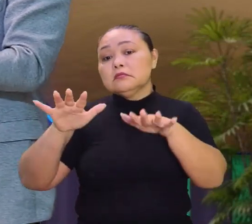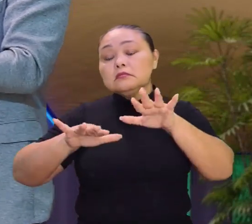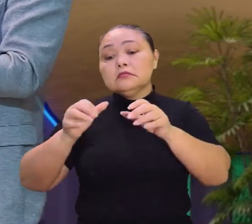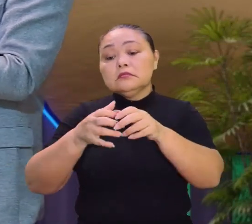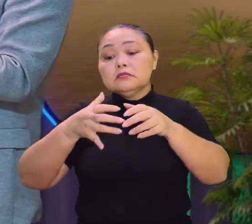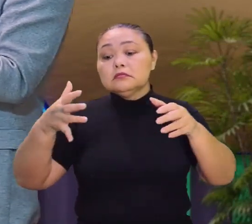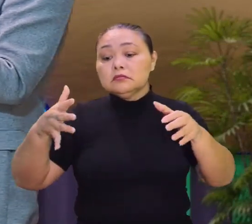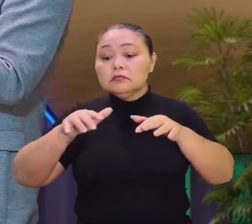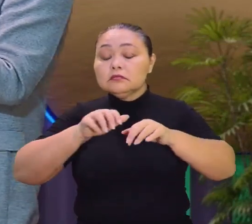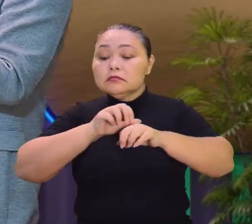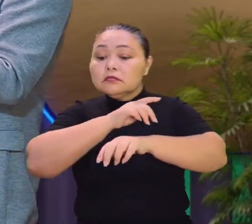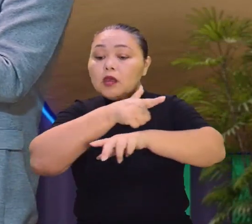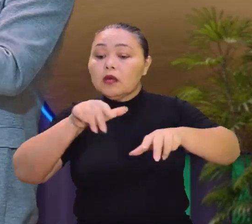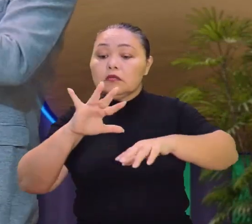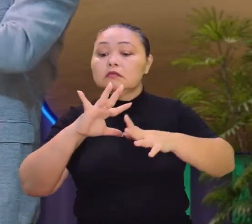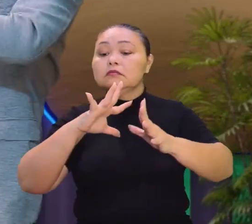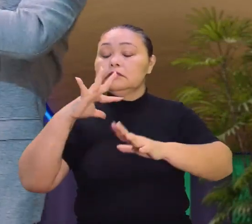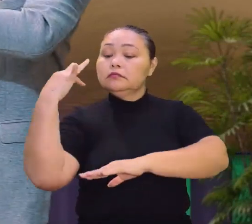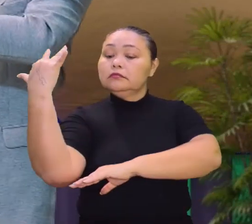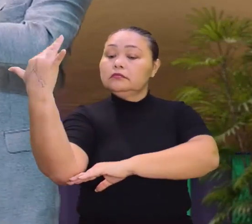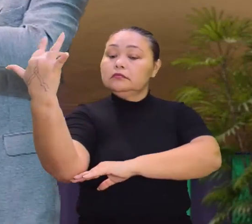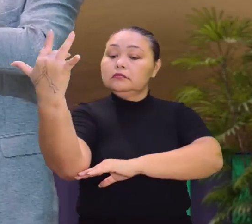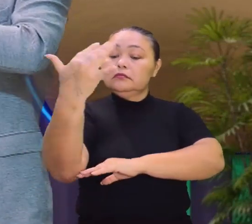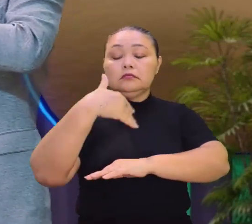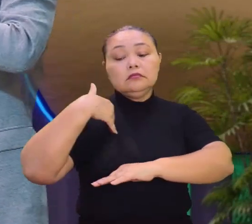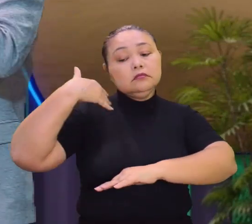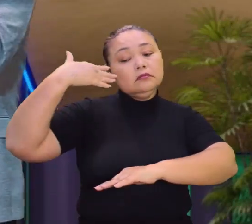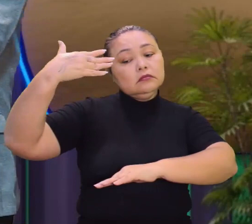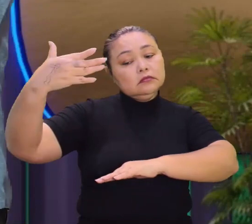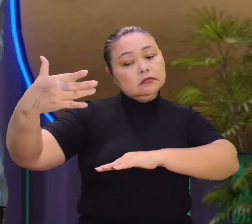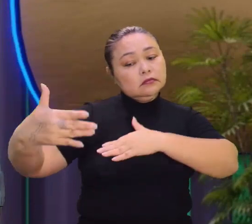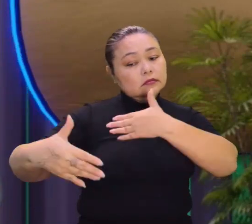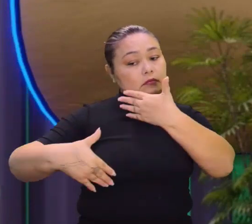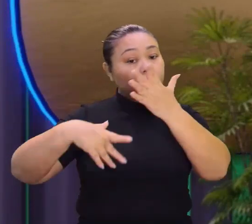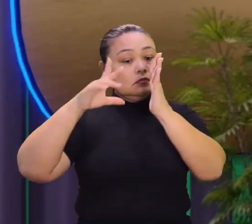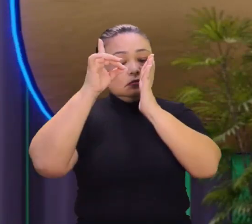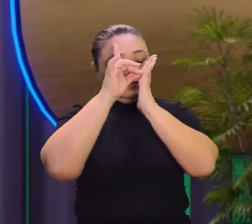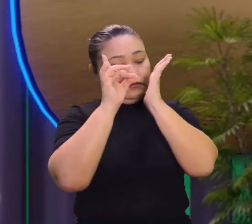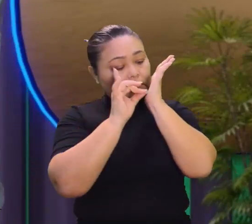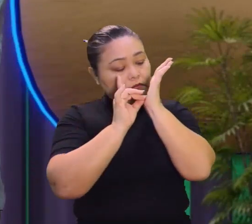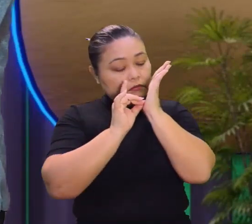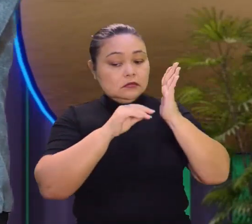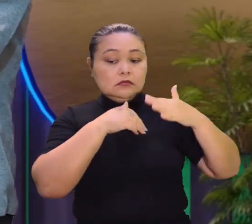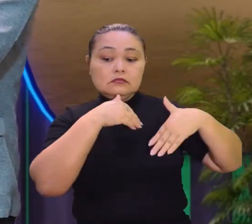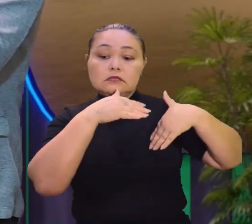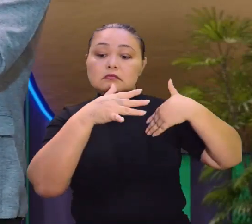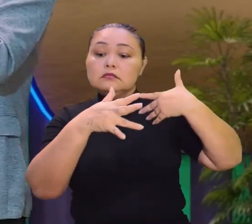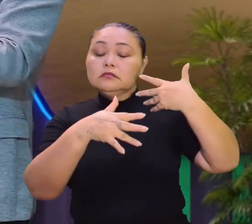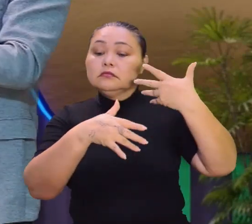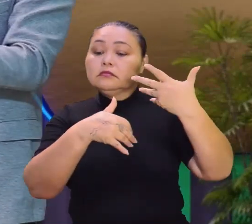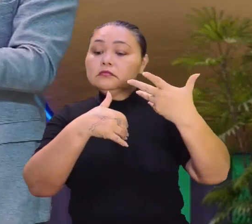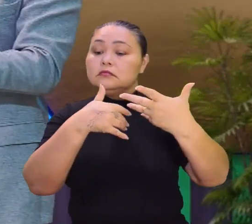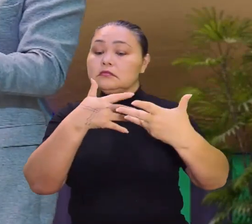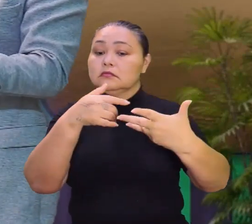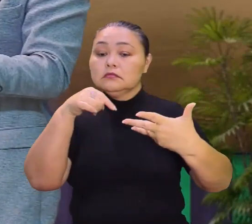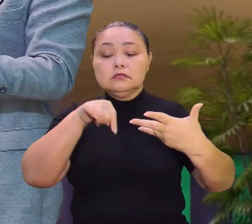grande devastação da floresta, ao longo de décadas, vai gerar um impacto não mais